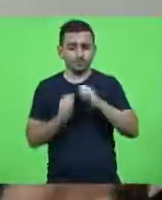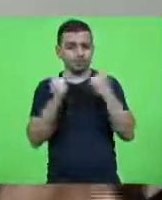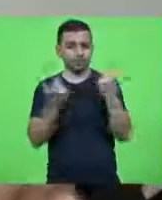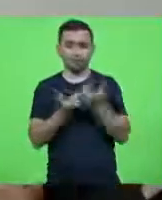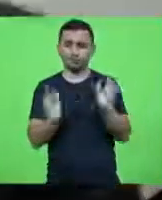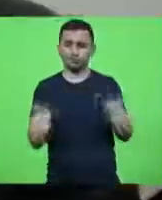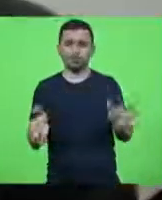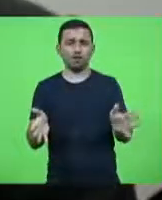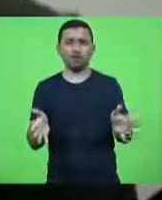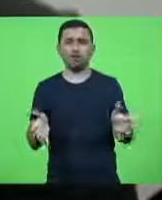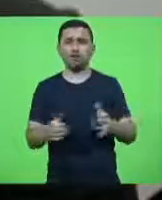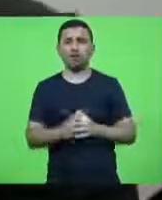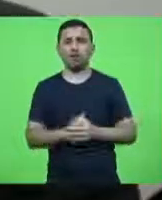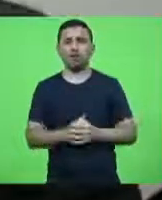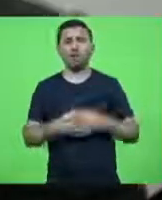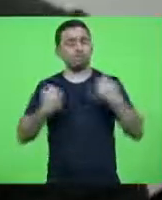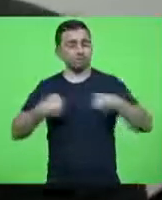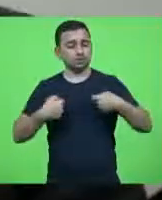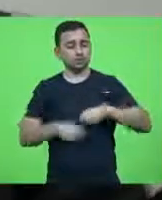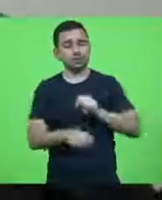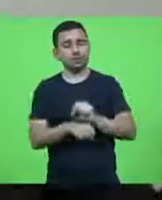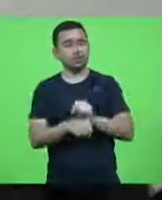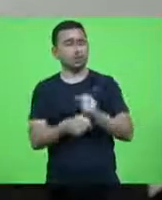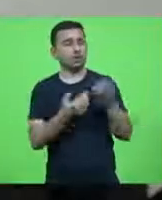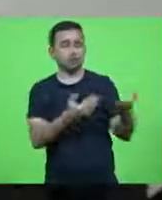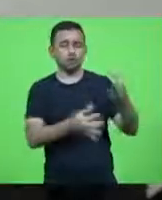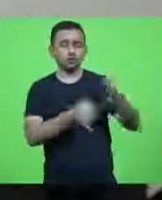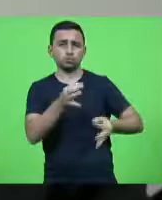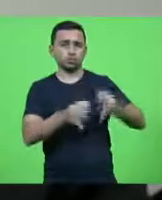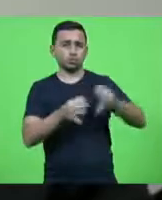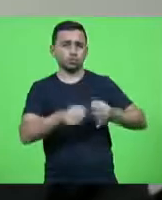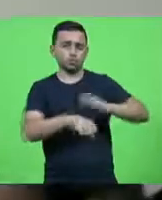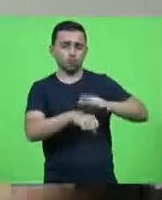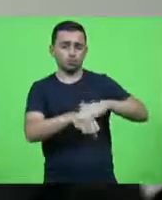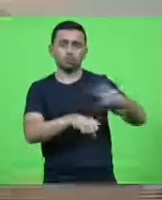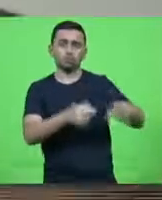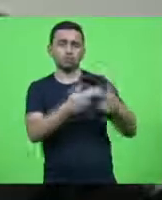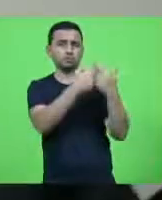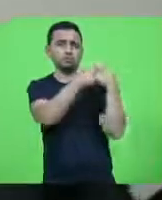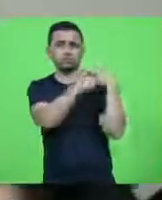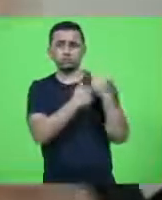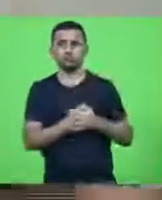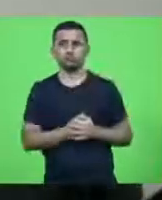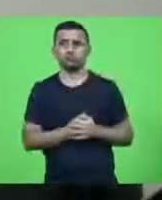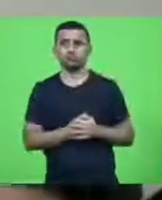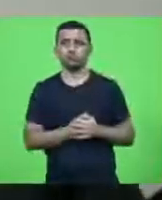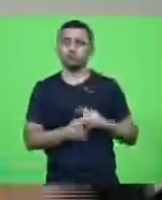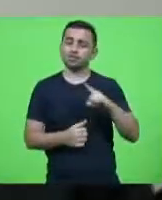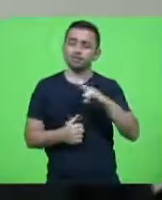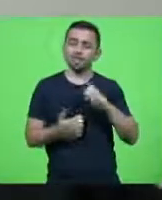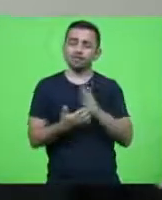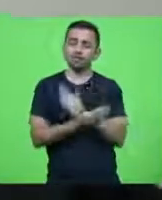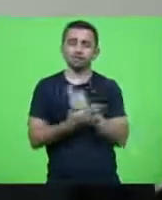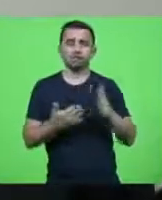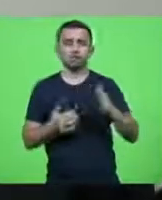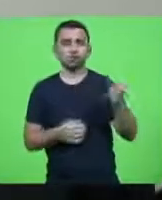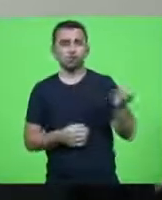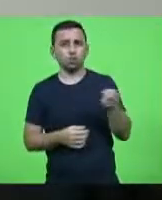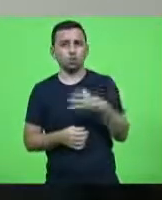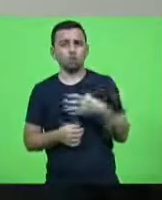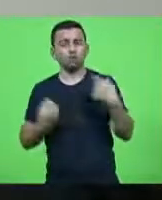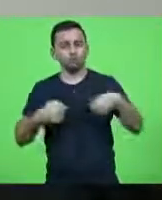agora nós precisamos que a justiça também que ela vai fazer a parte dela sai alguns fatos novos isso tem que ser